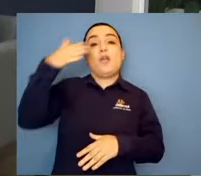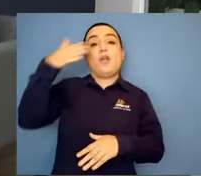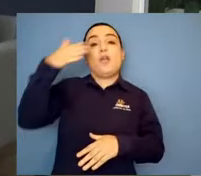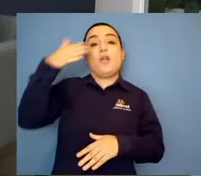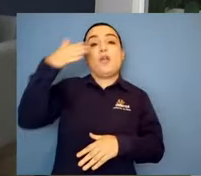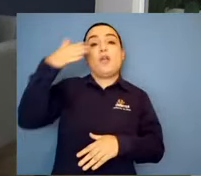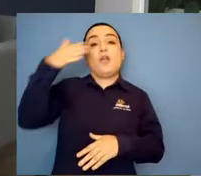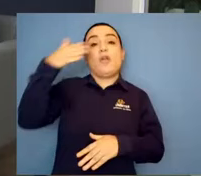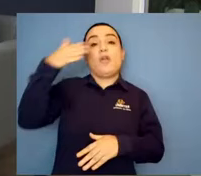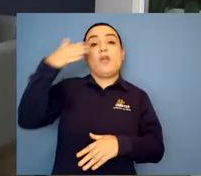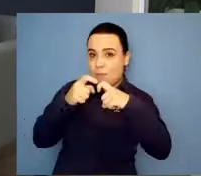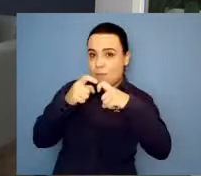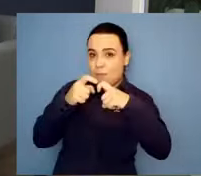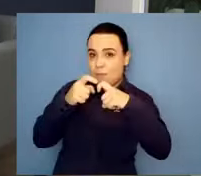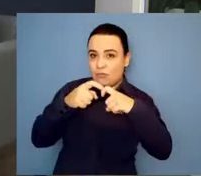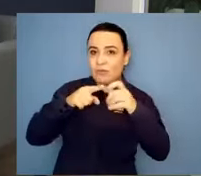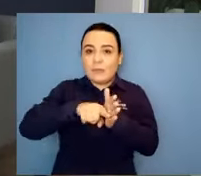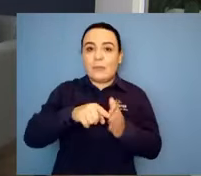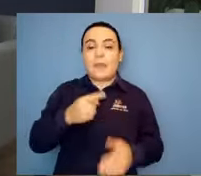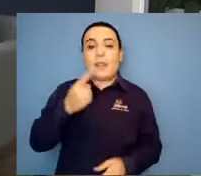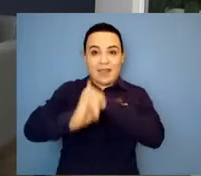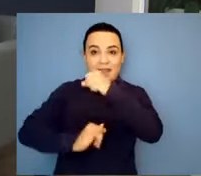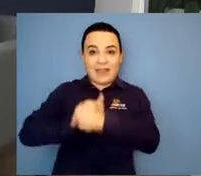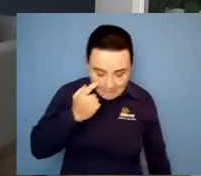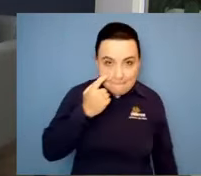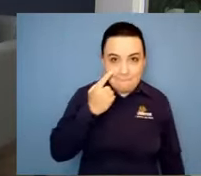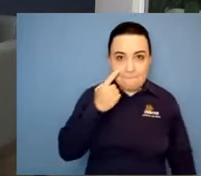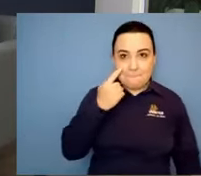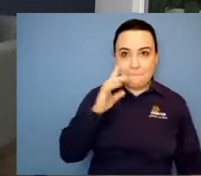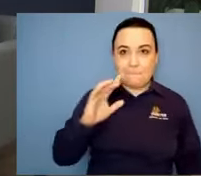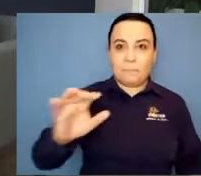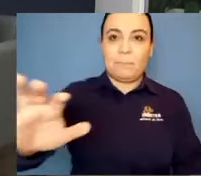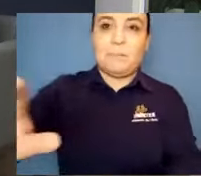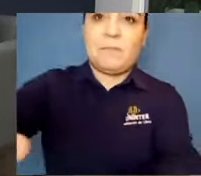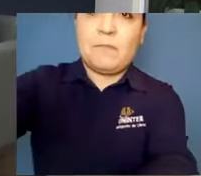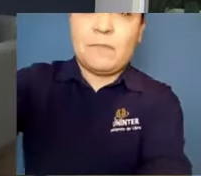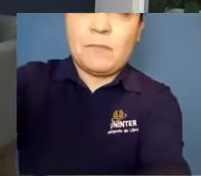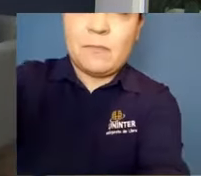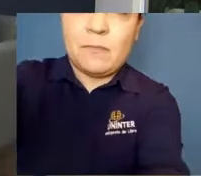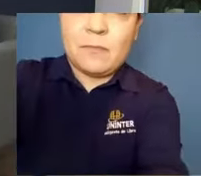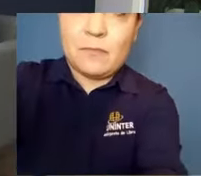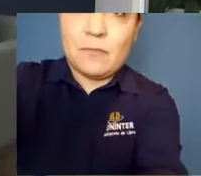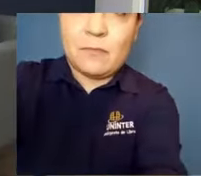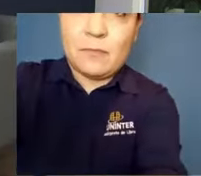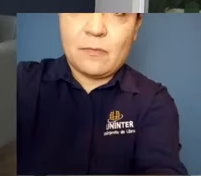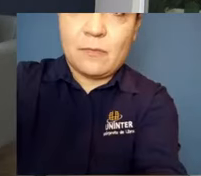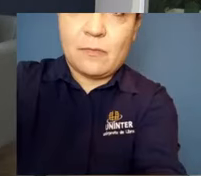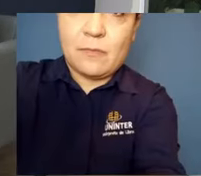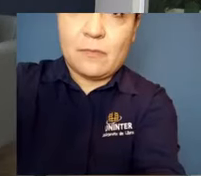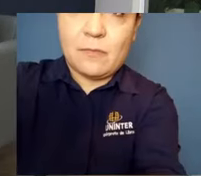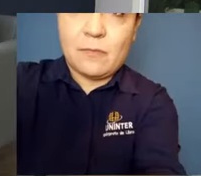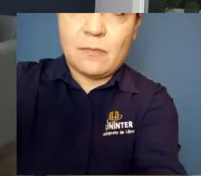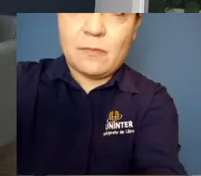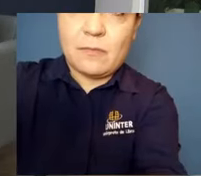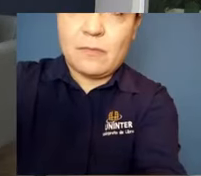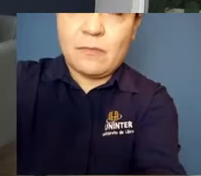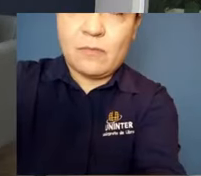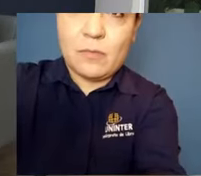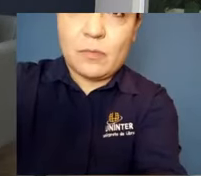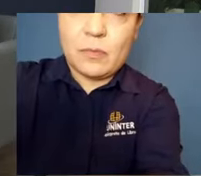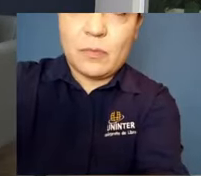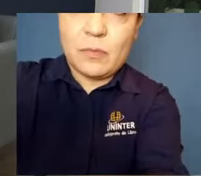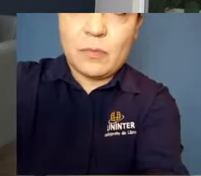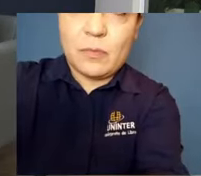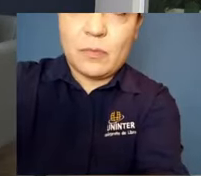hoje. Porque ele saiu... Eu digo, né? Que o médico saiu da sala dele, daquela cadeira chique, do consultório chique. Foi lá na rua,